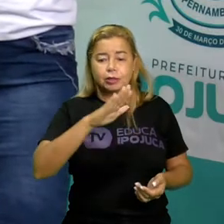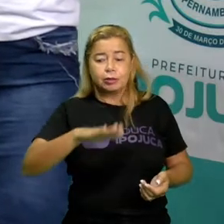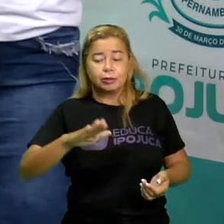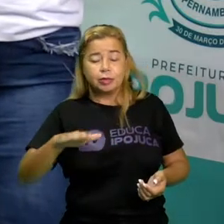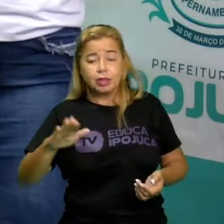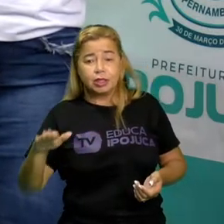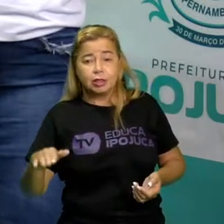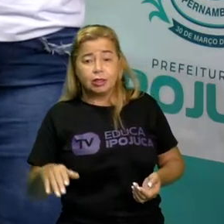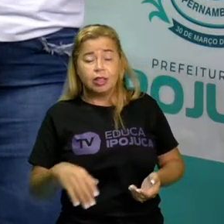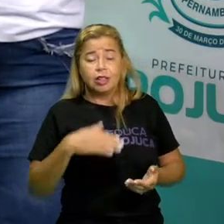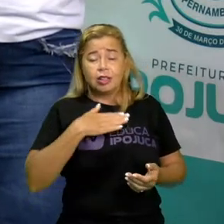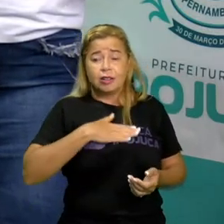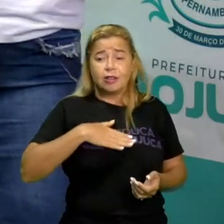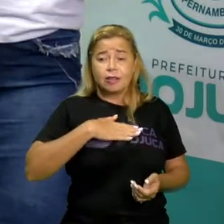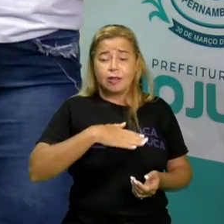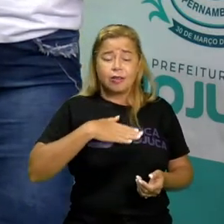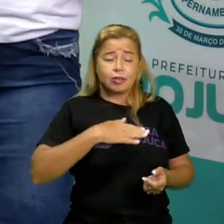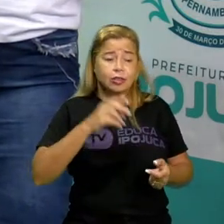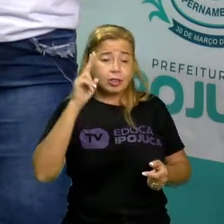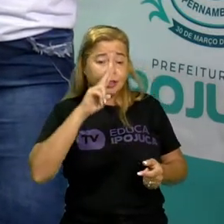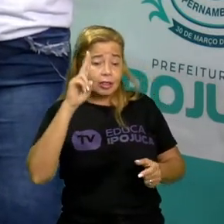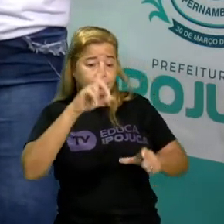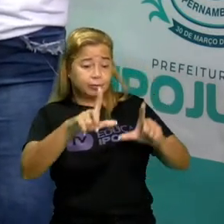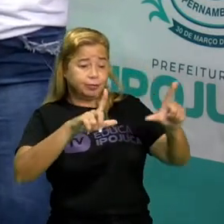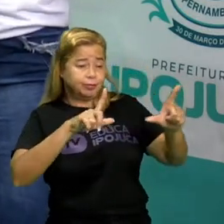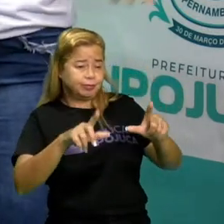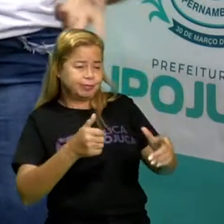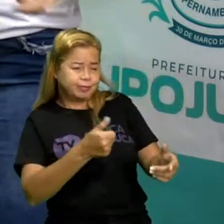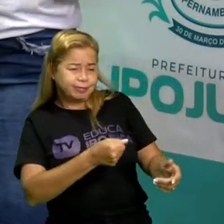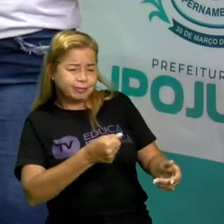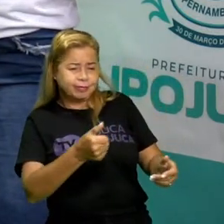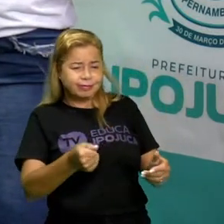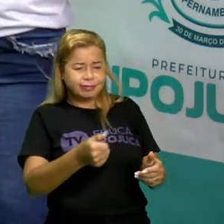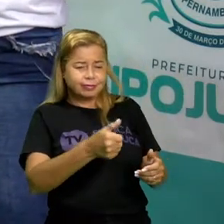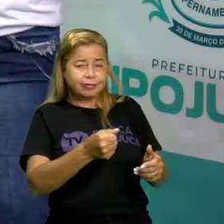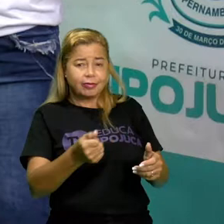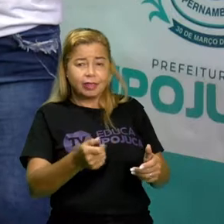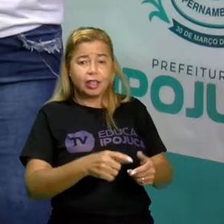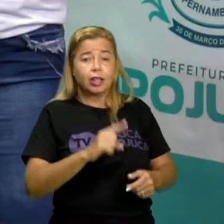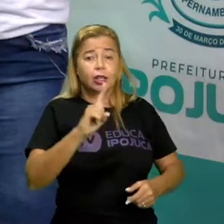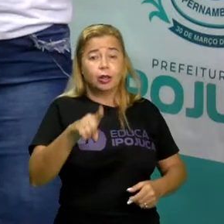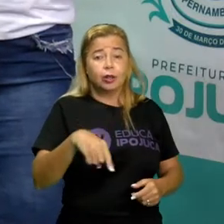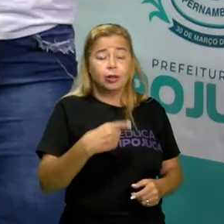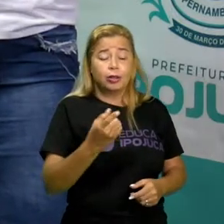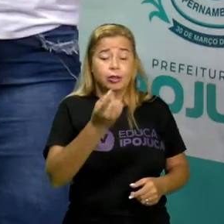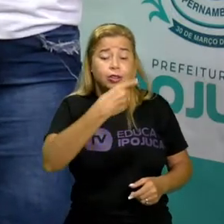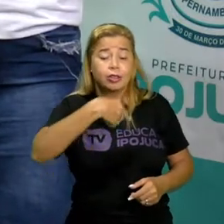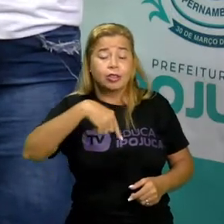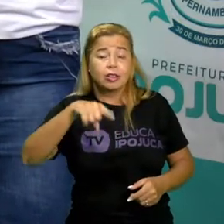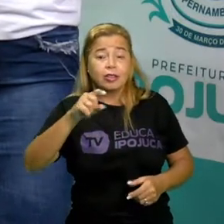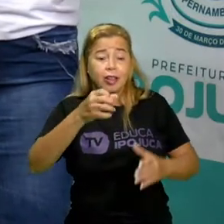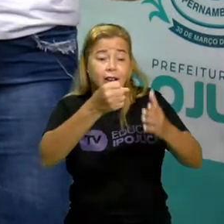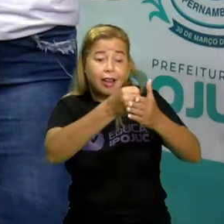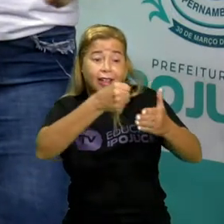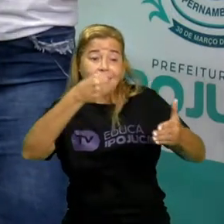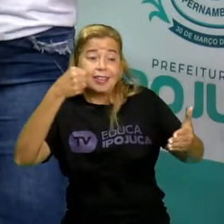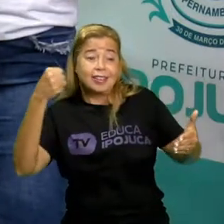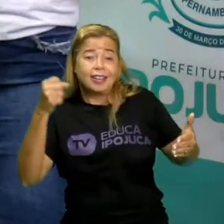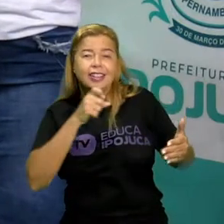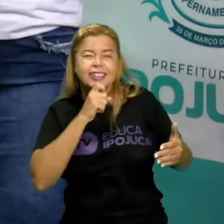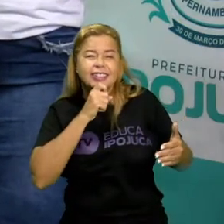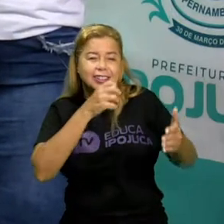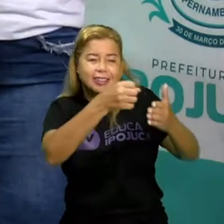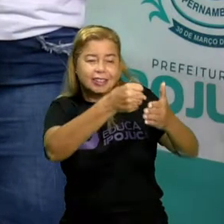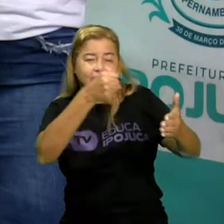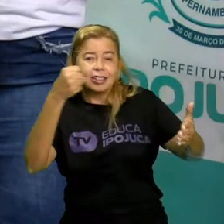mudando de canal para lá, para cá Outros gostam de ligar o som bem alto